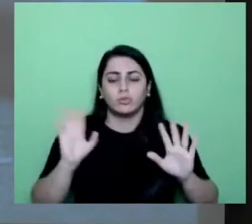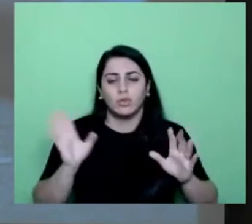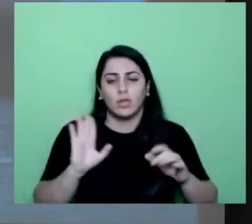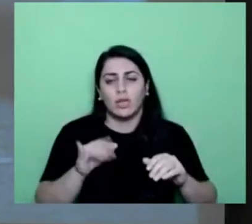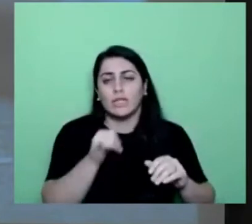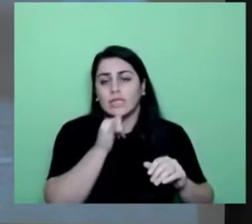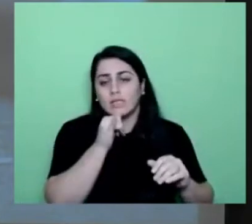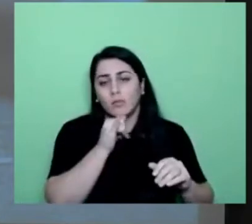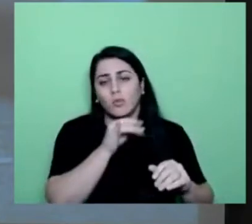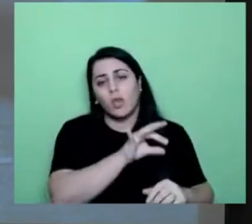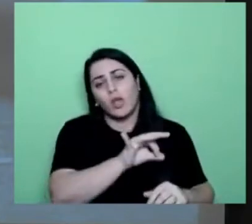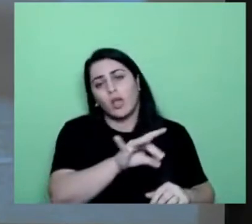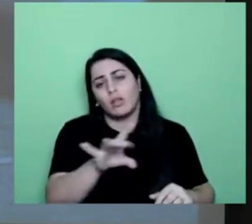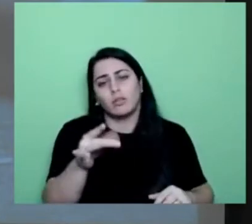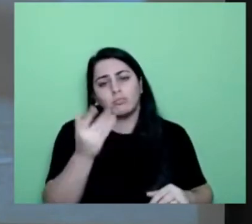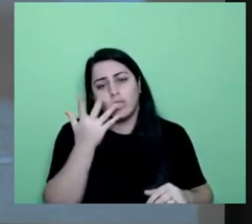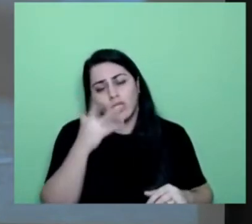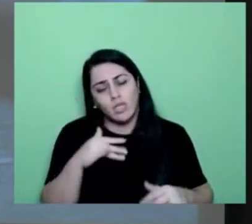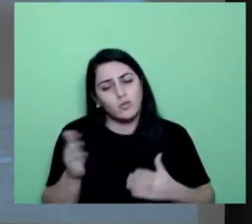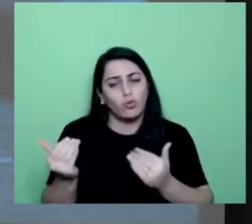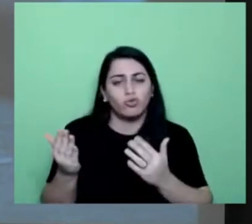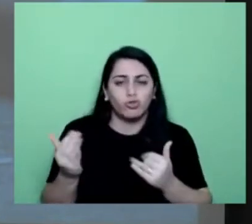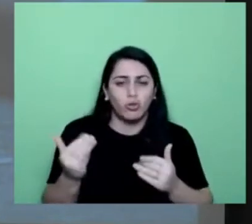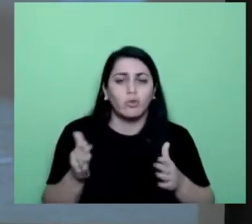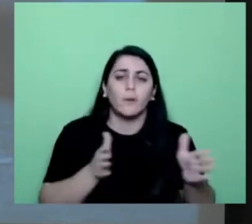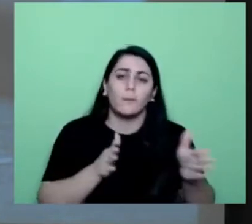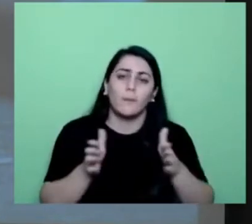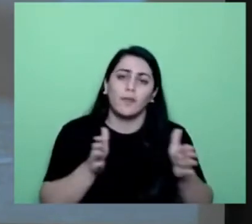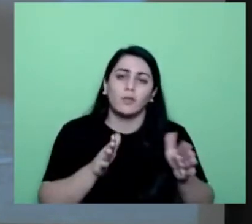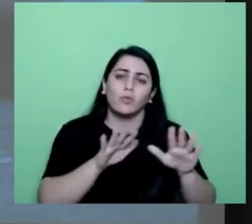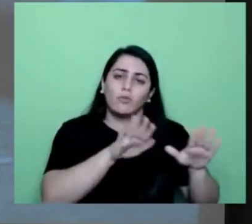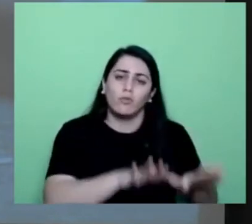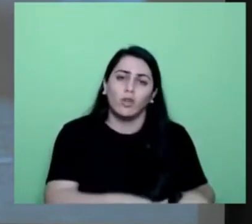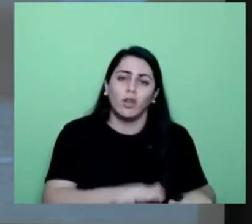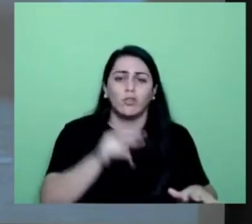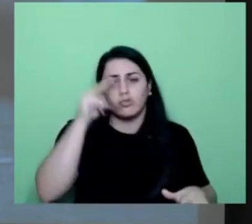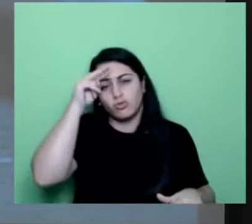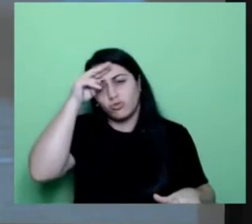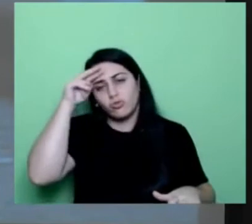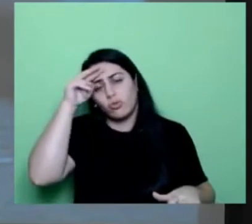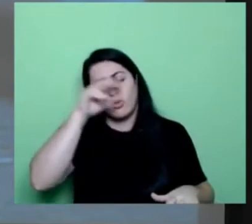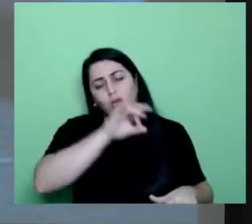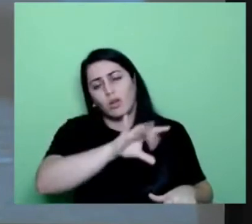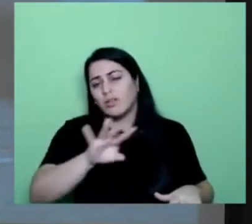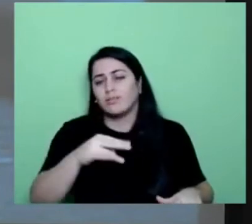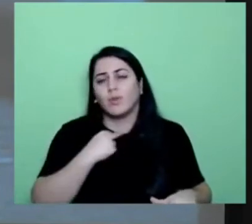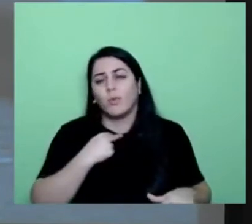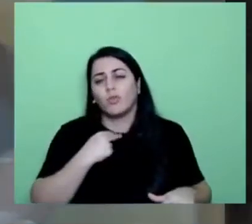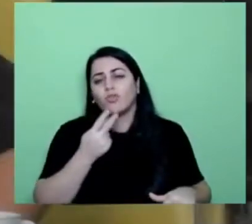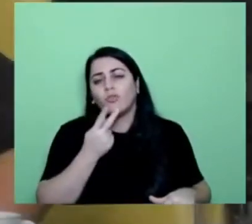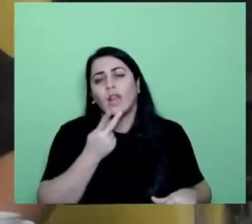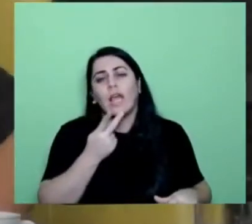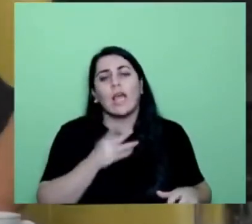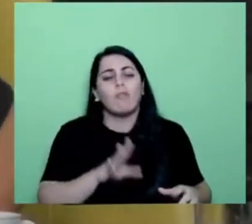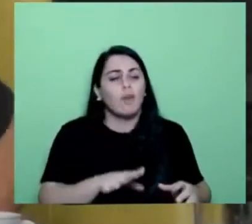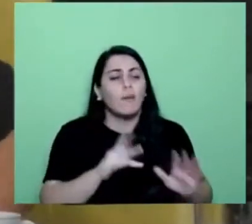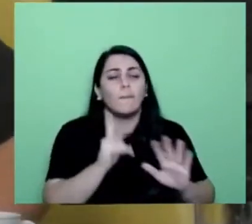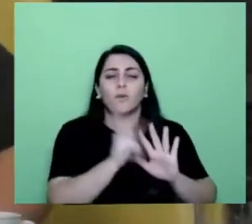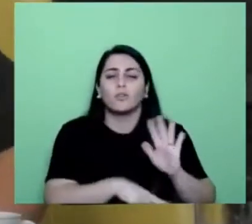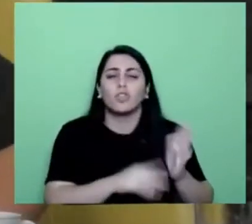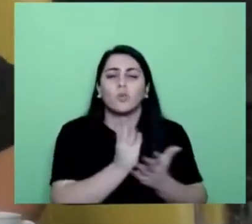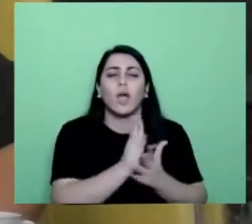um período de tratamento, de intervenção. Cada um tem a sua história própria. Não pode determinar se ele vai ser desligado do projeto